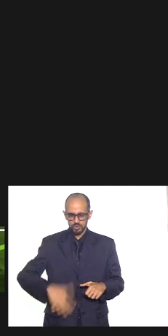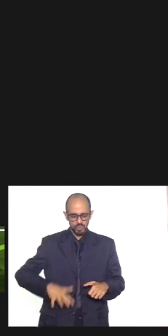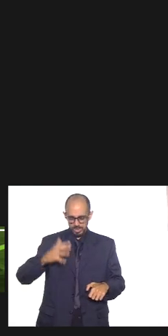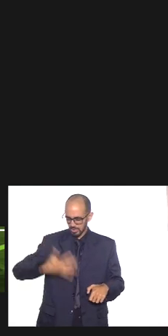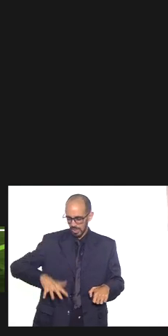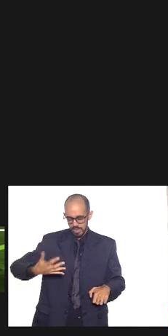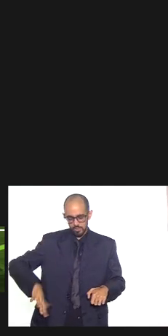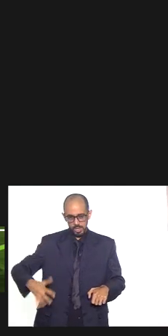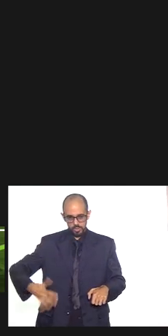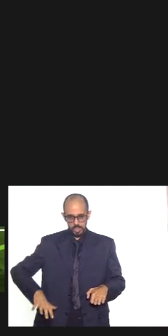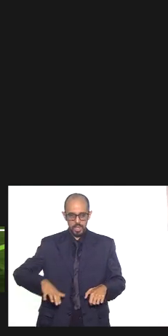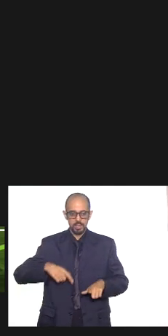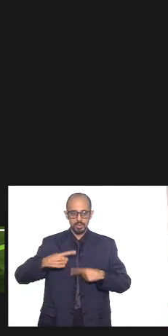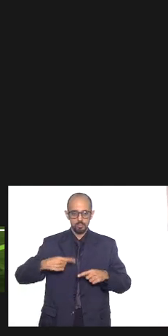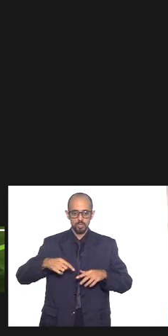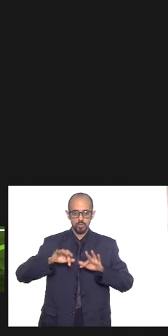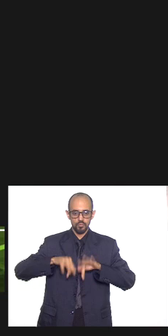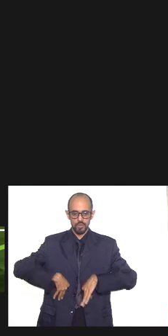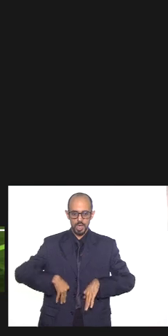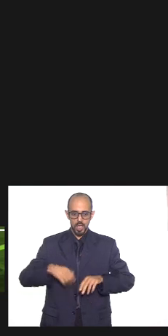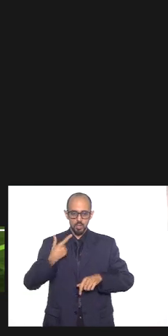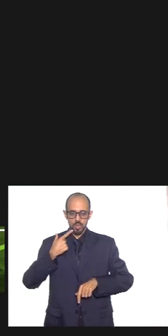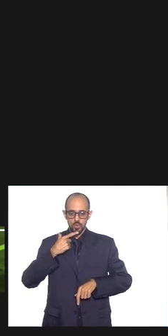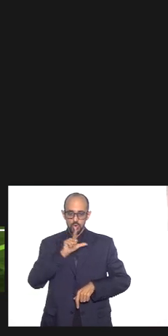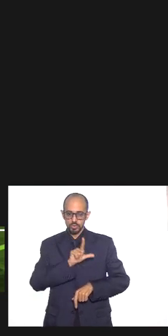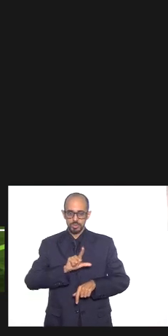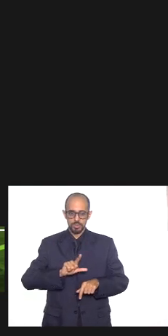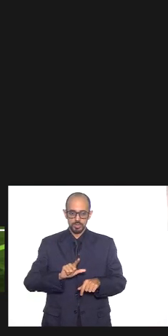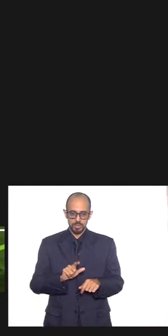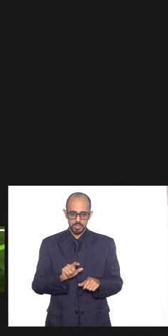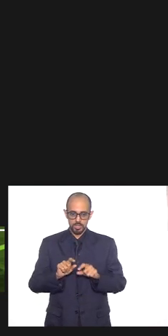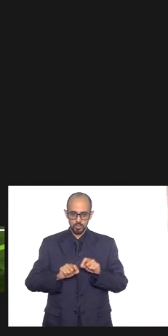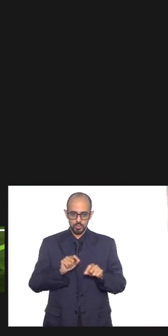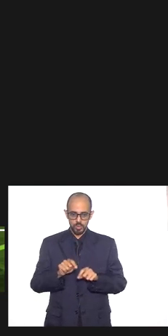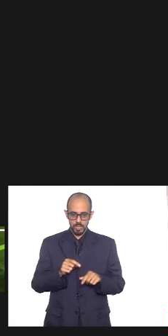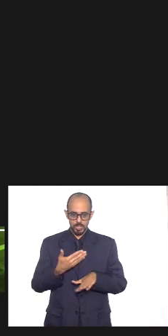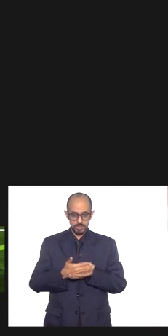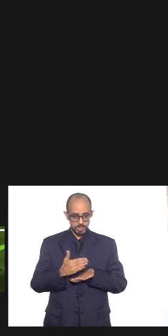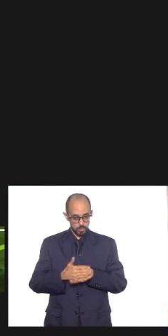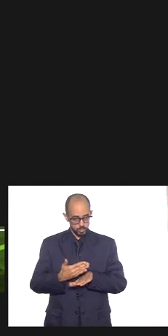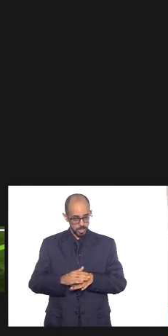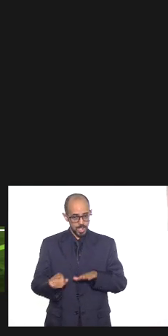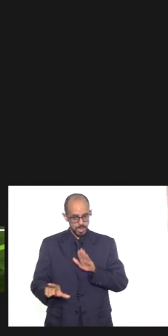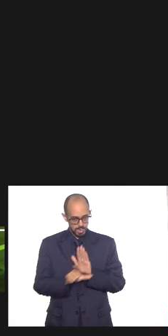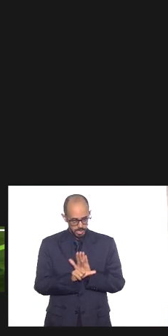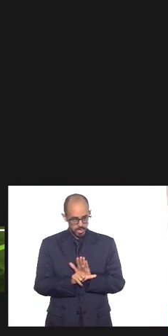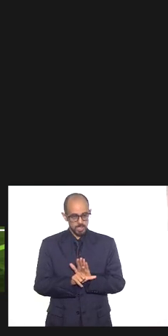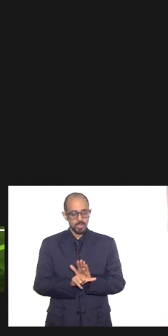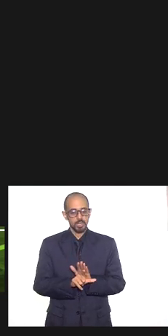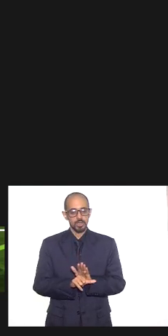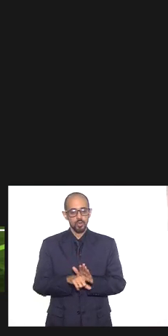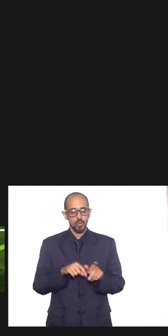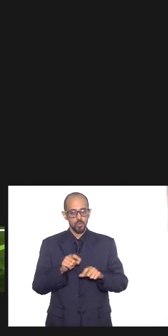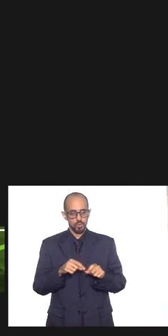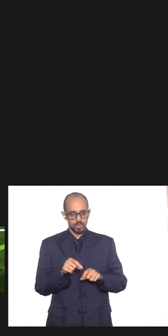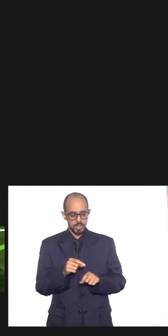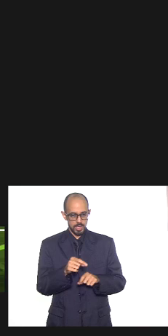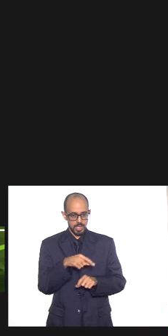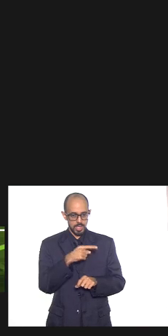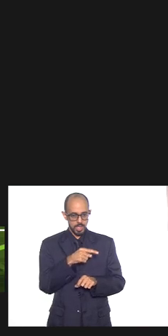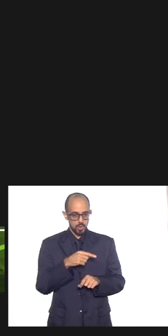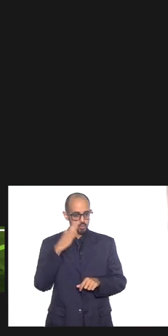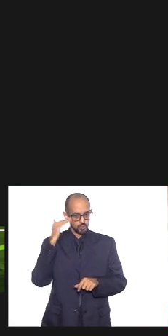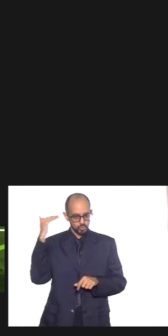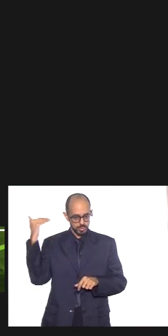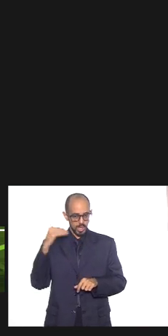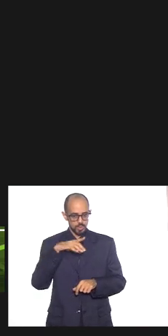e finalmente saiu no papel eu diria pra você que grande parte do sucesso da Decrade da Delegacia de Crimes Raciais